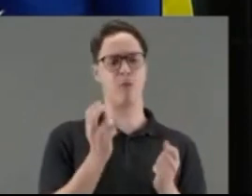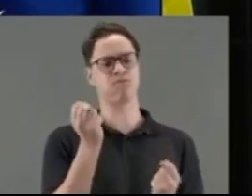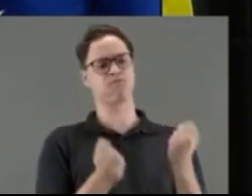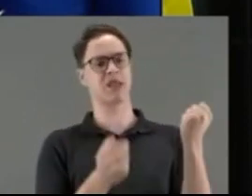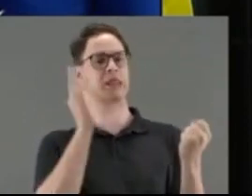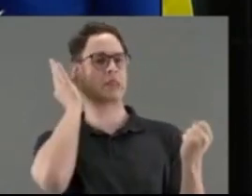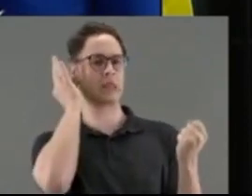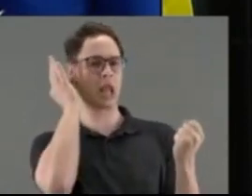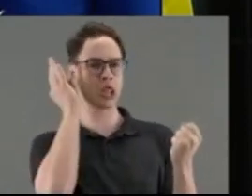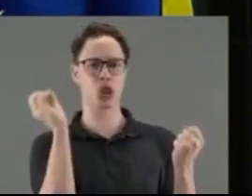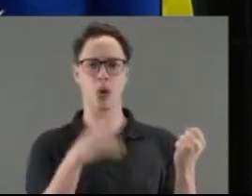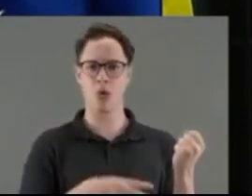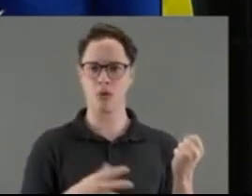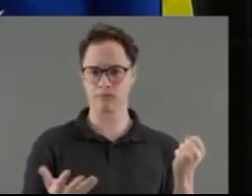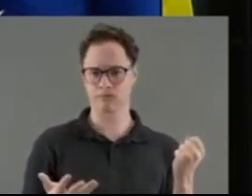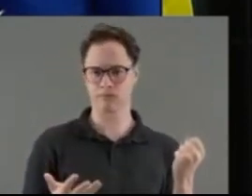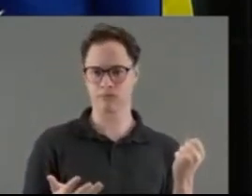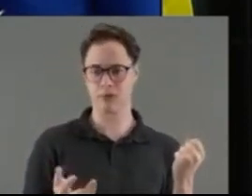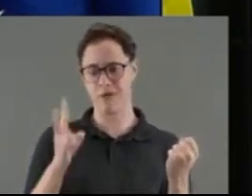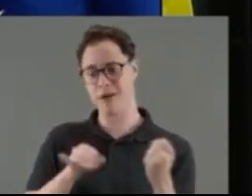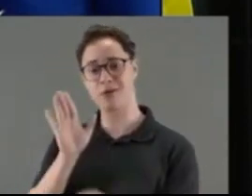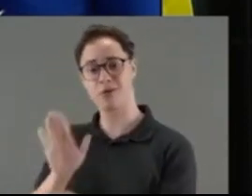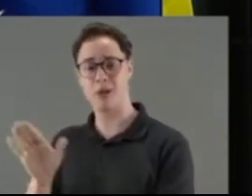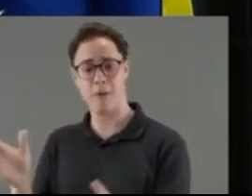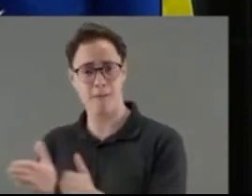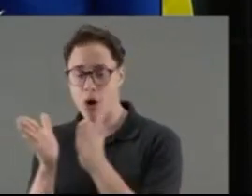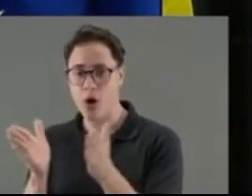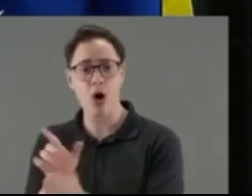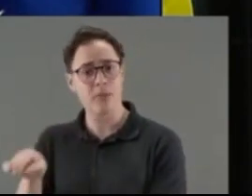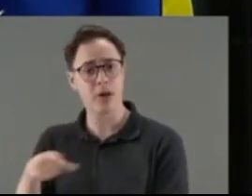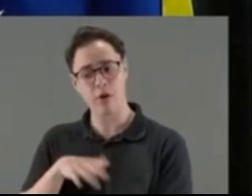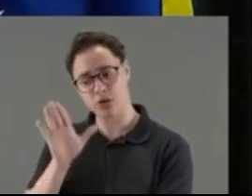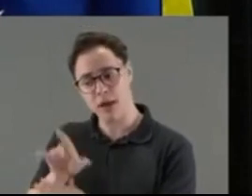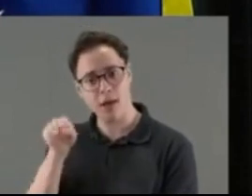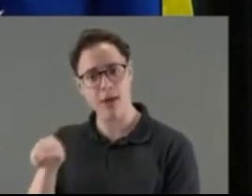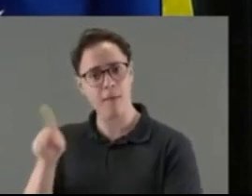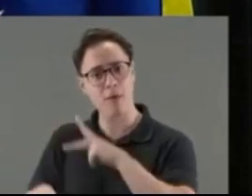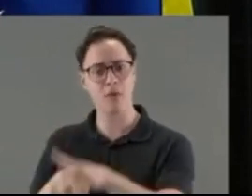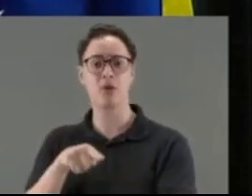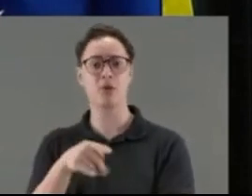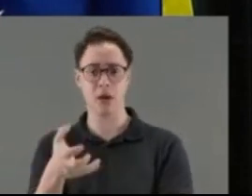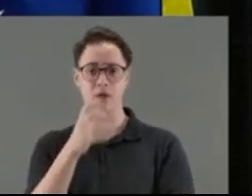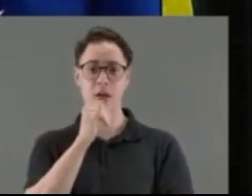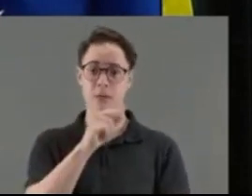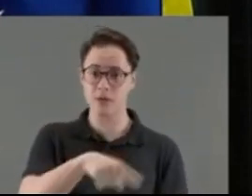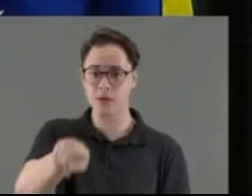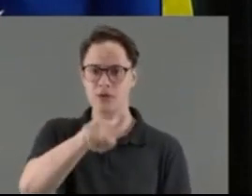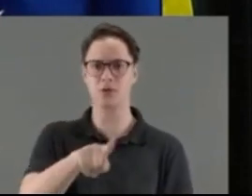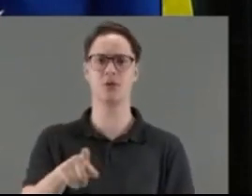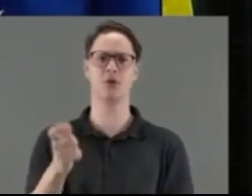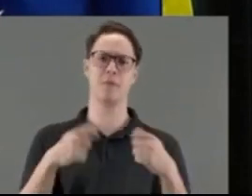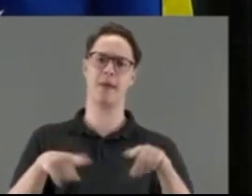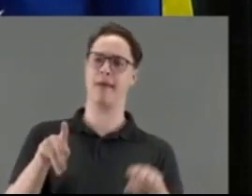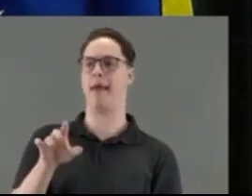tem carro velho. Vai beneficiar só o pobre, eu estou fazendo pelo pobre. É isso que eu quero falar para algumas pessoas aqui. Não precisa ser de